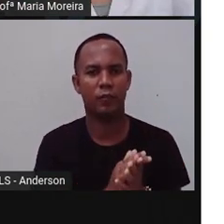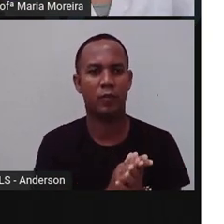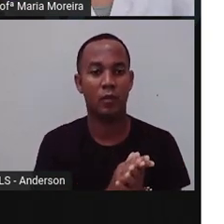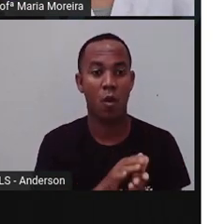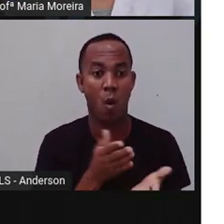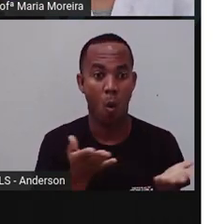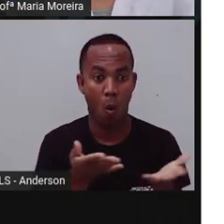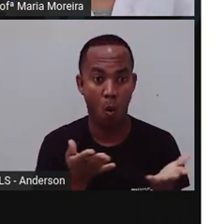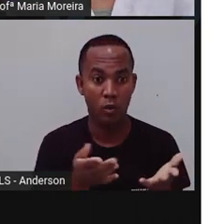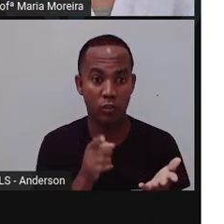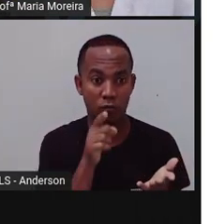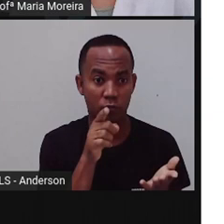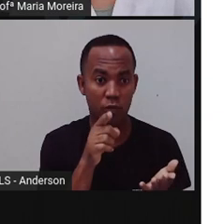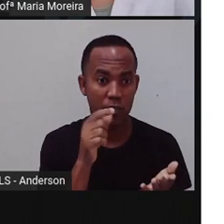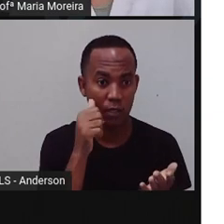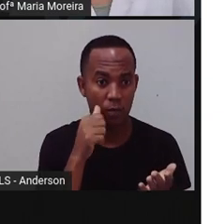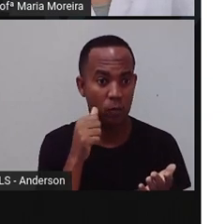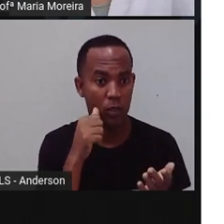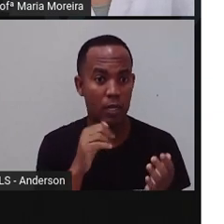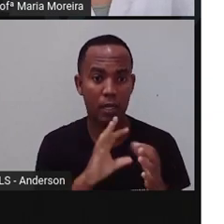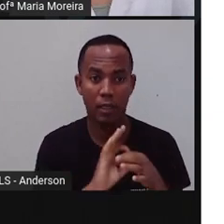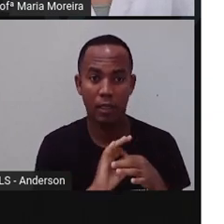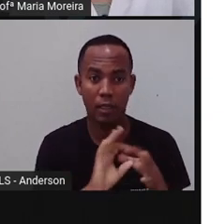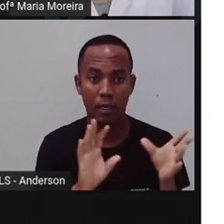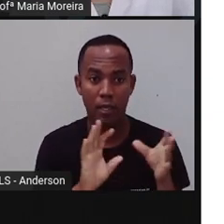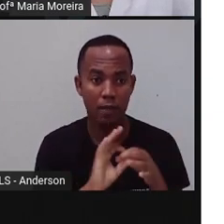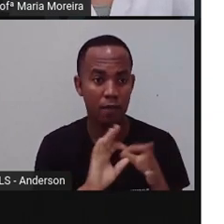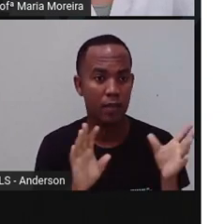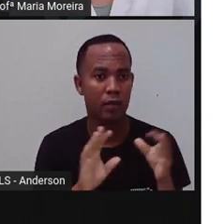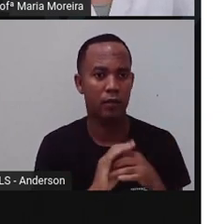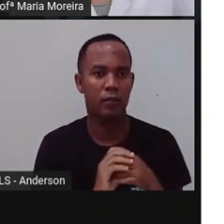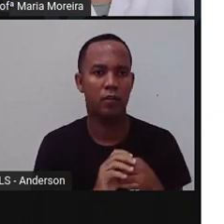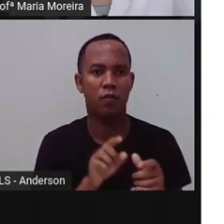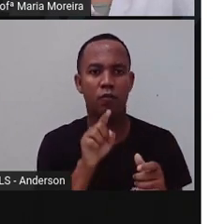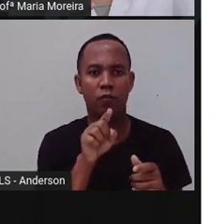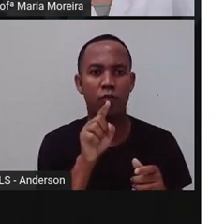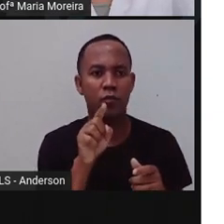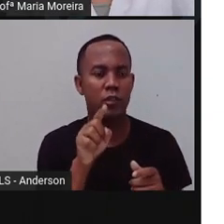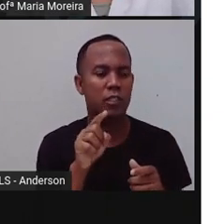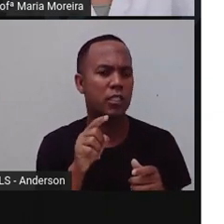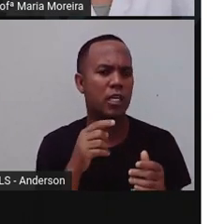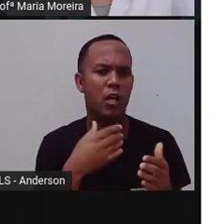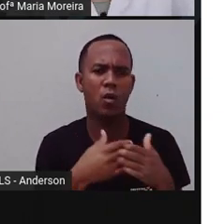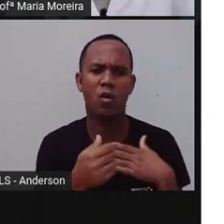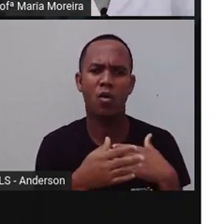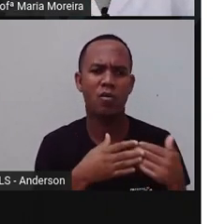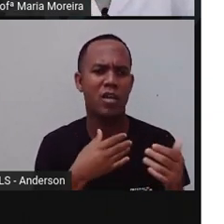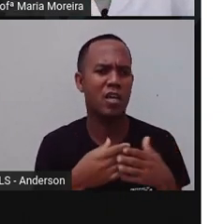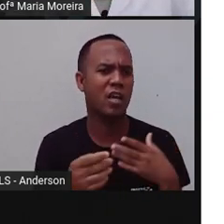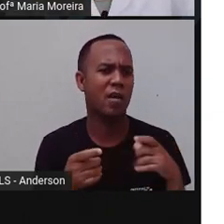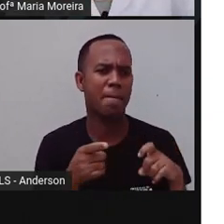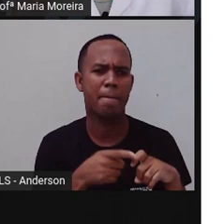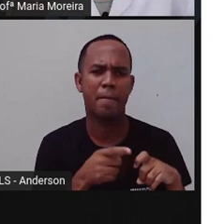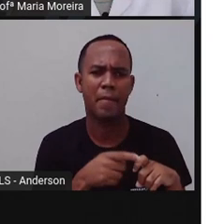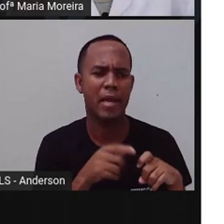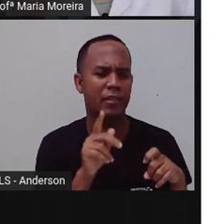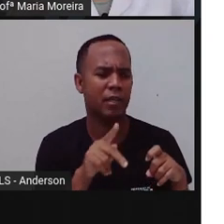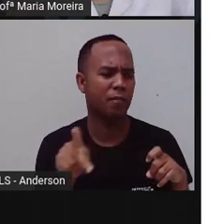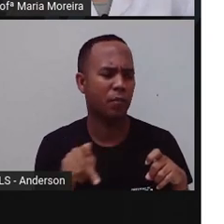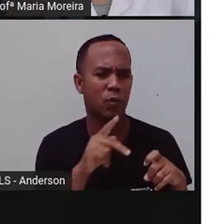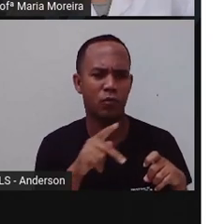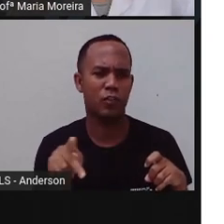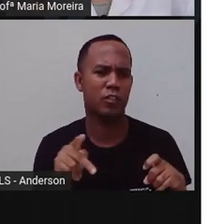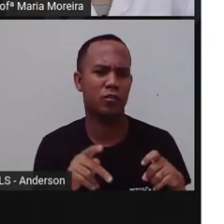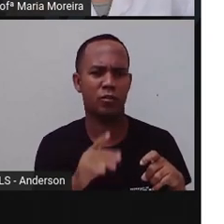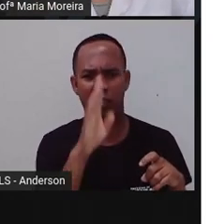donas de casa, quando ficarem adultas, né? Que fique claro isso. Sejam. Se quiserem ser médicas, sejam. Se quiserem ser professoras,